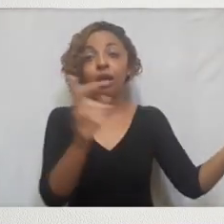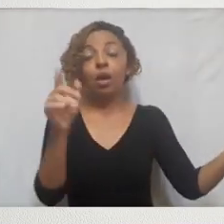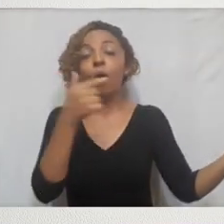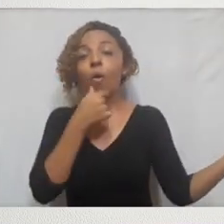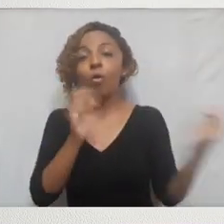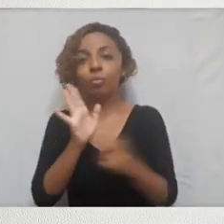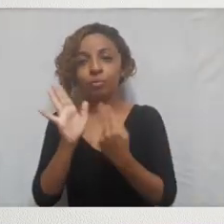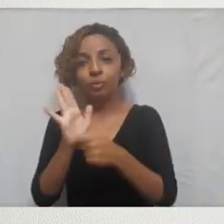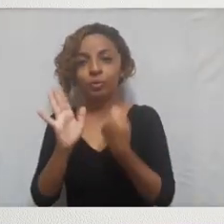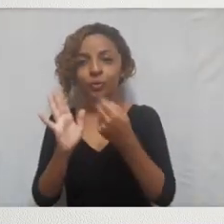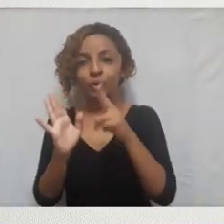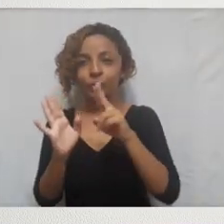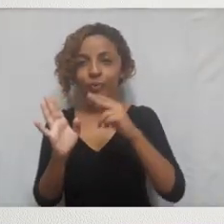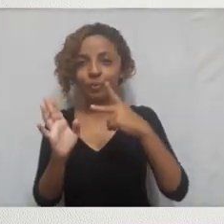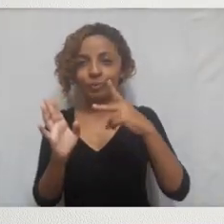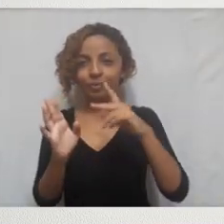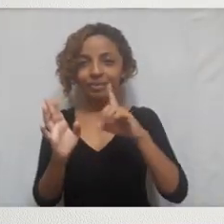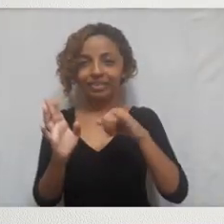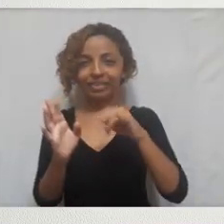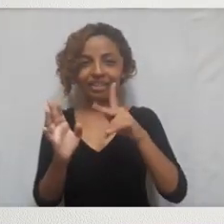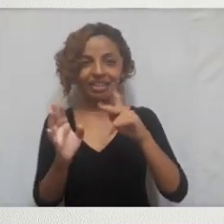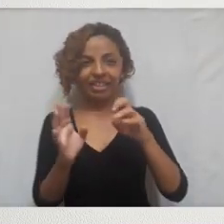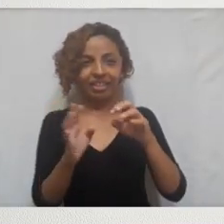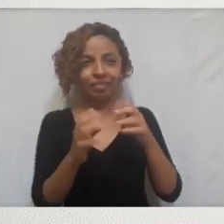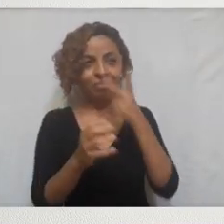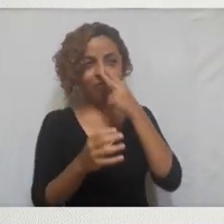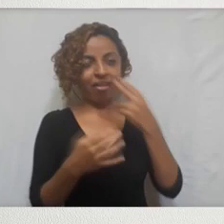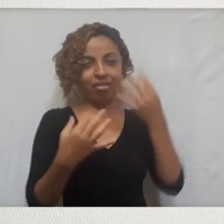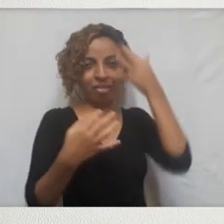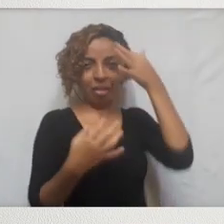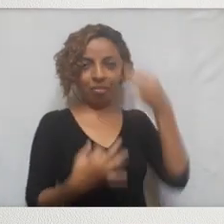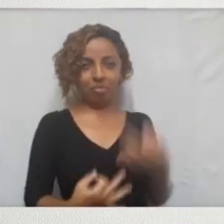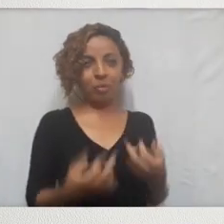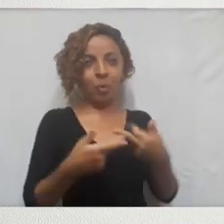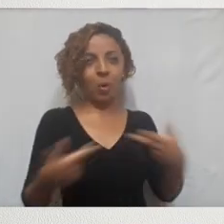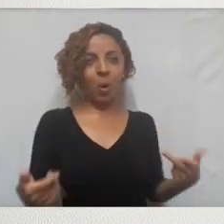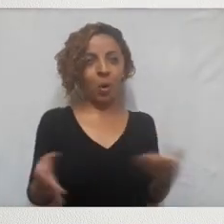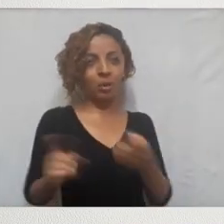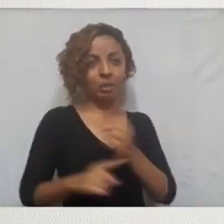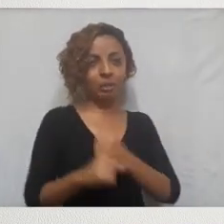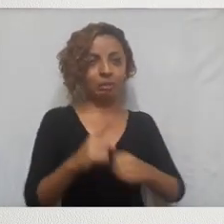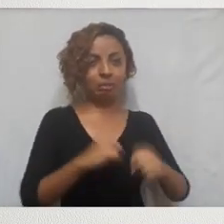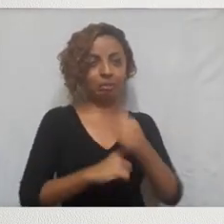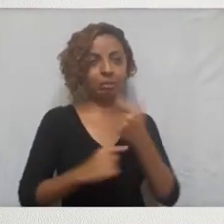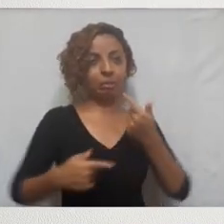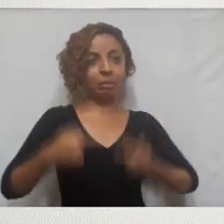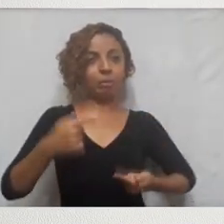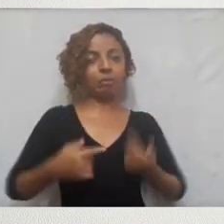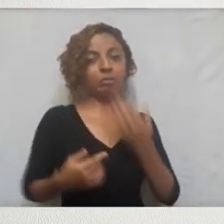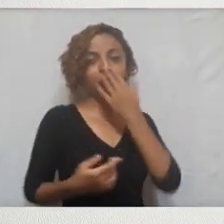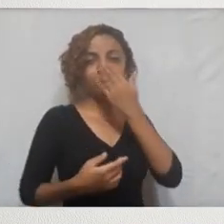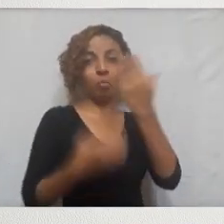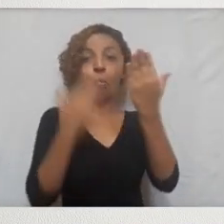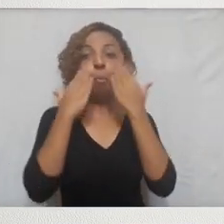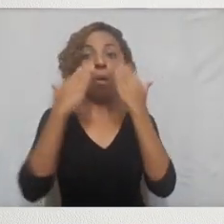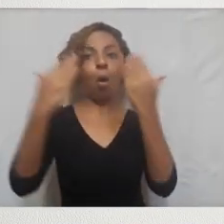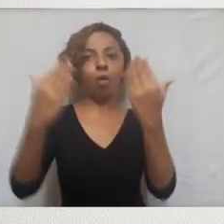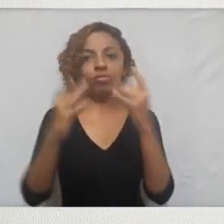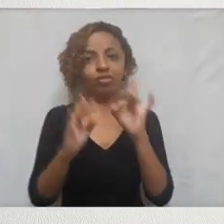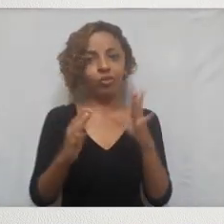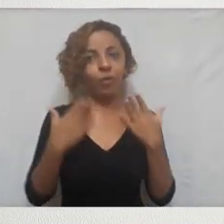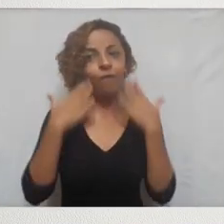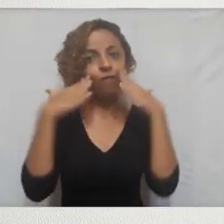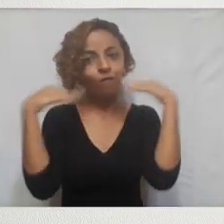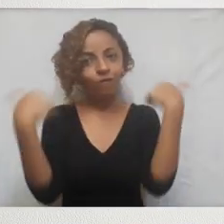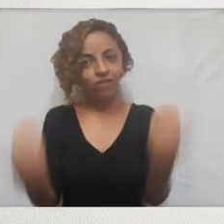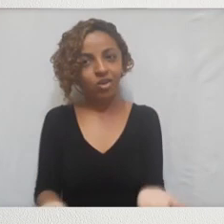retratou, conservadoras norte-americanas e que tem um véu hipócrita ali rondando a sua vida,